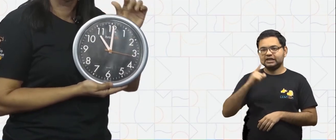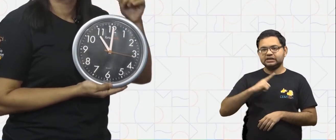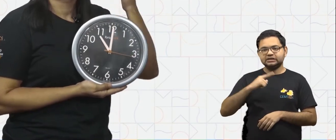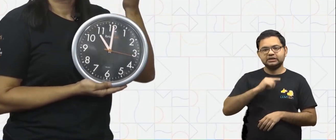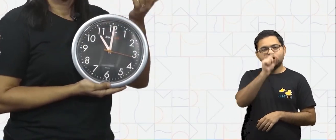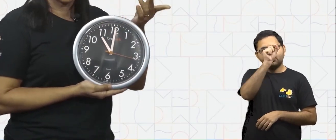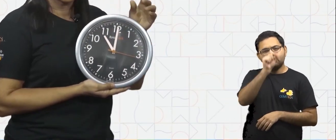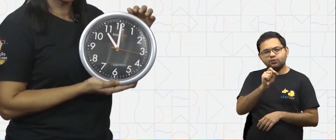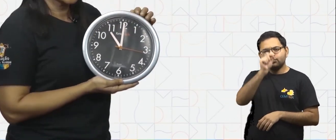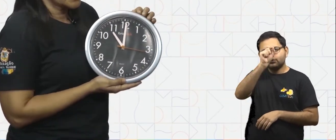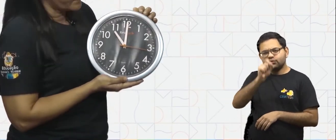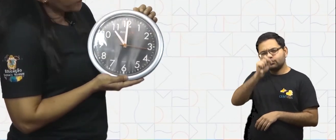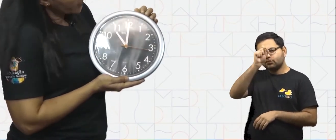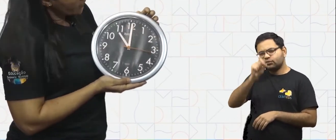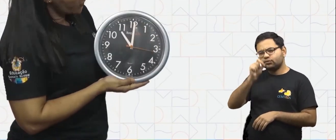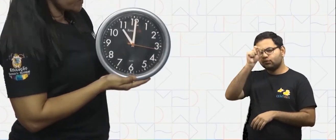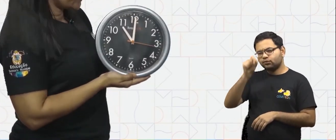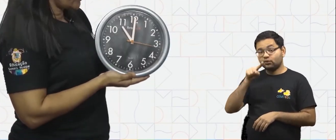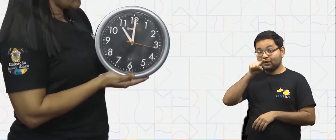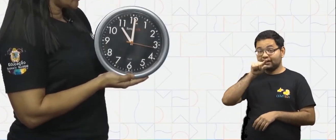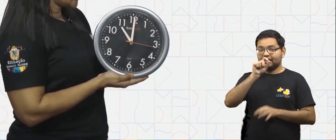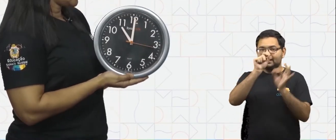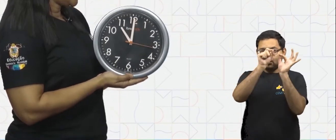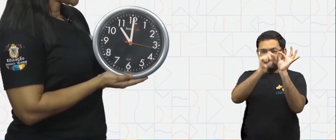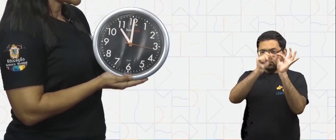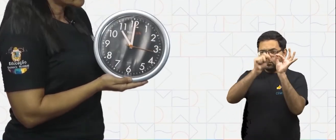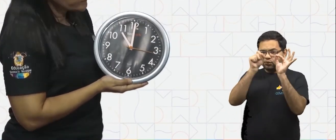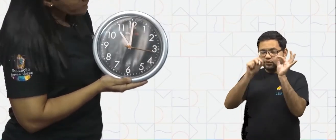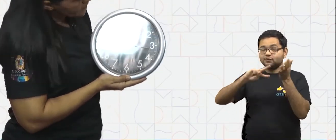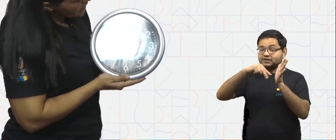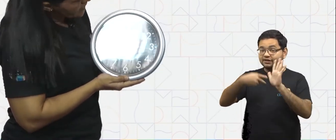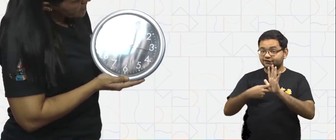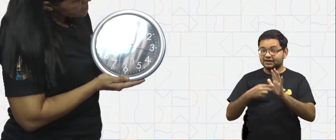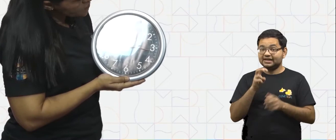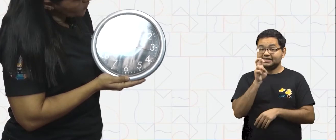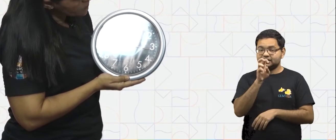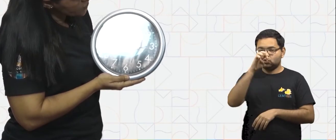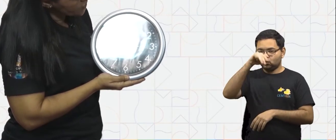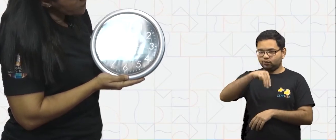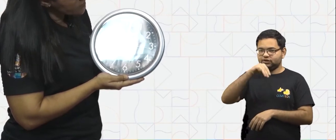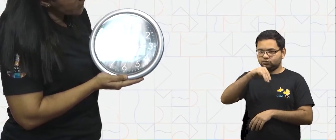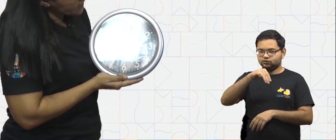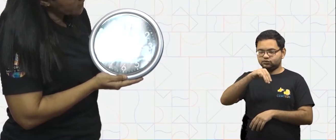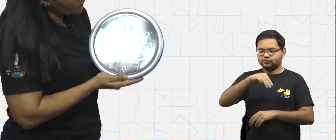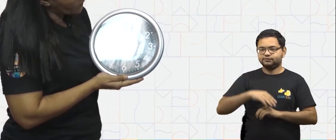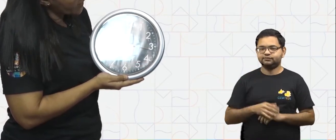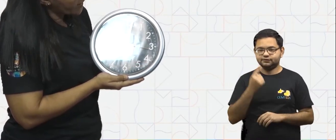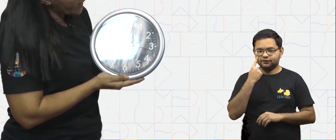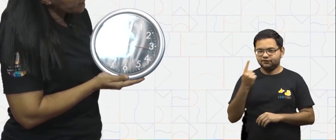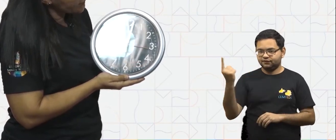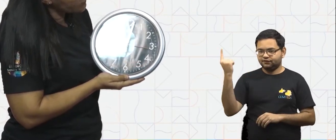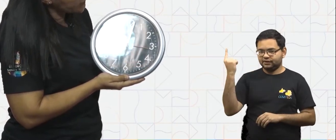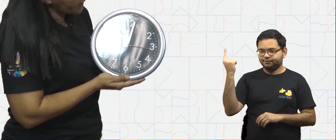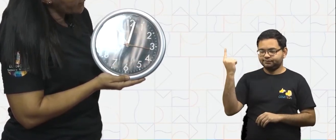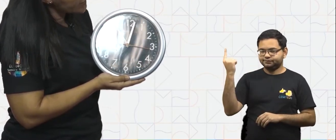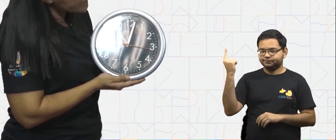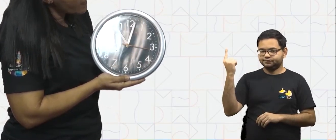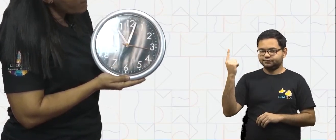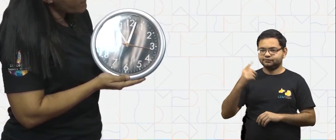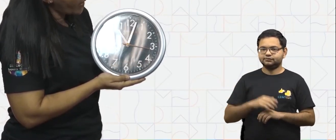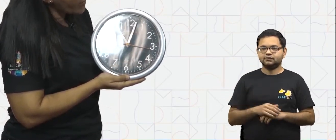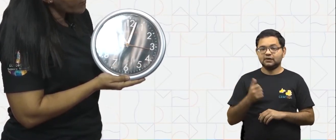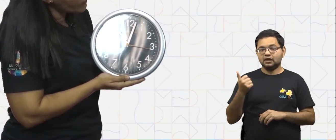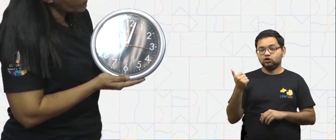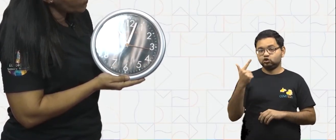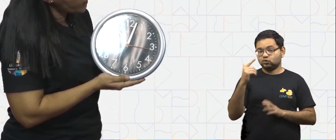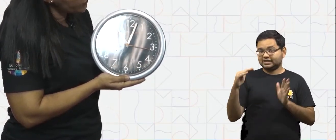minutos. Veja aqui, nós temos esses pontinhos aqui, e cada um deles